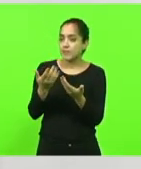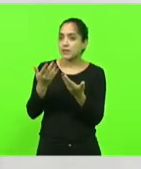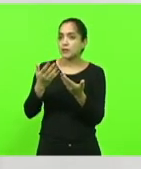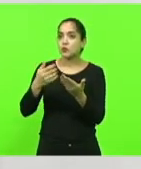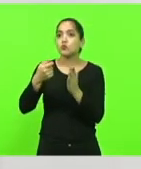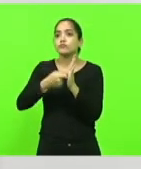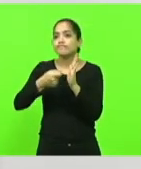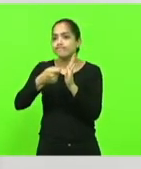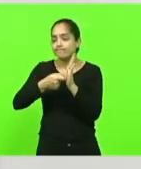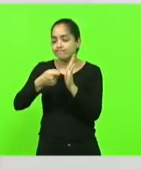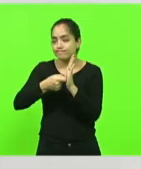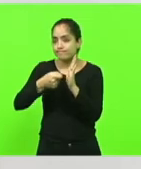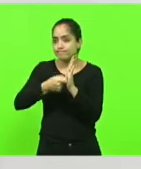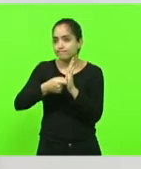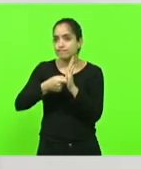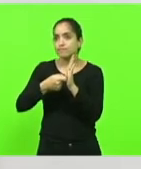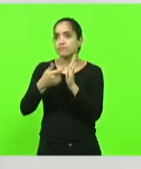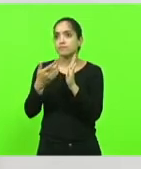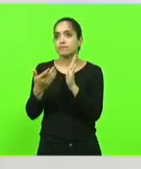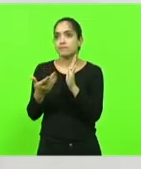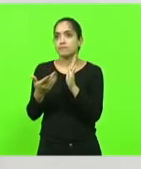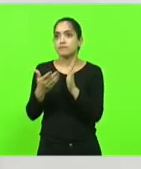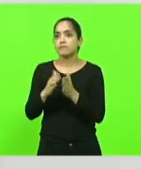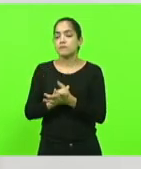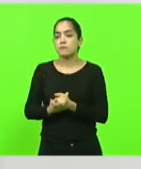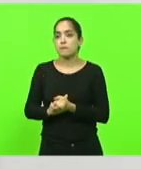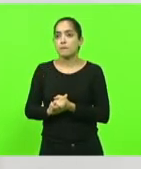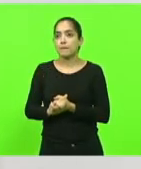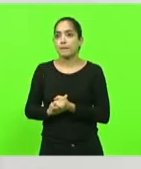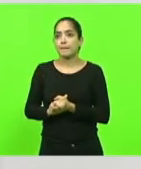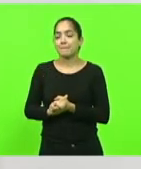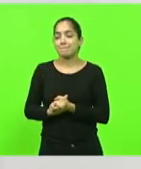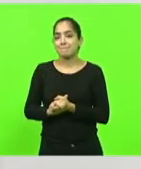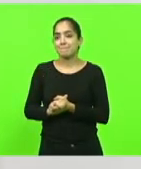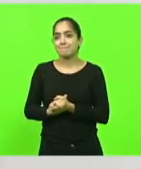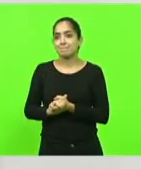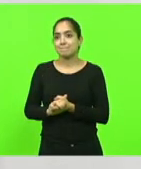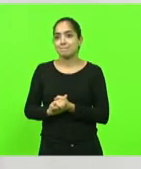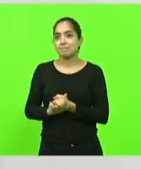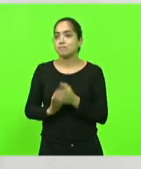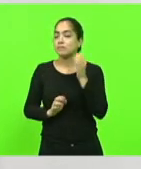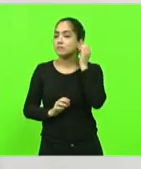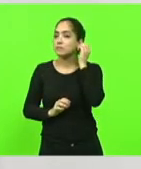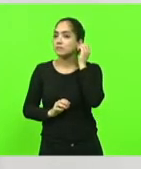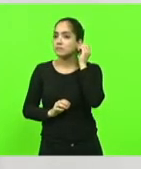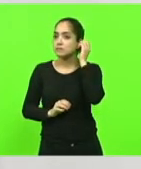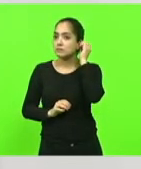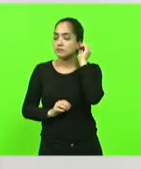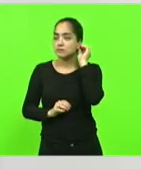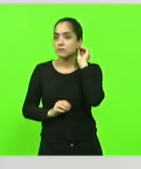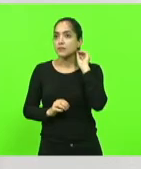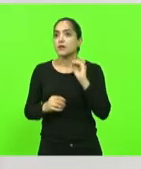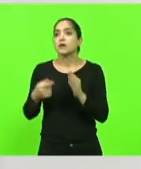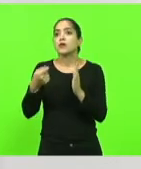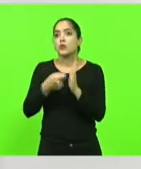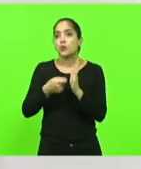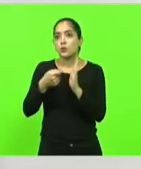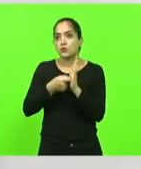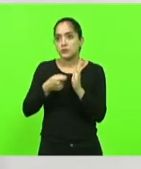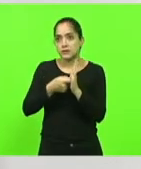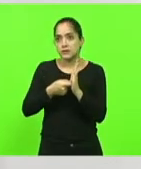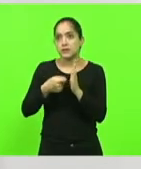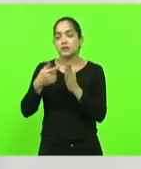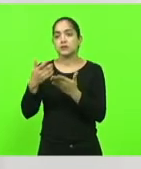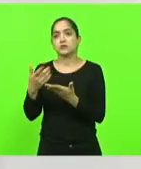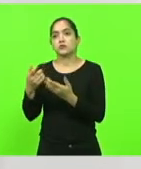lutando contra... Mais um minuto e 15 segundos, deputado. Lutando contra os excessos do STF,